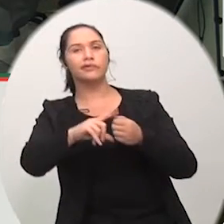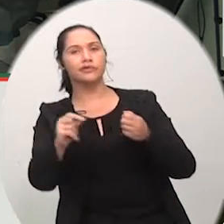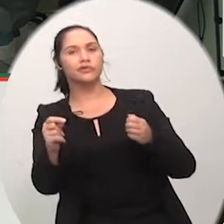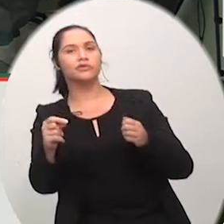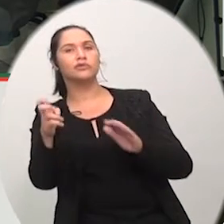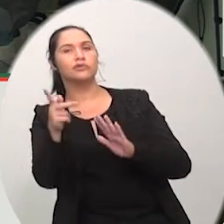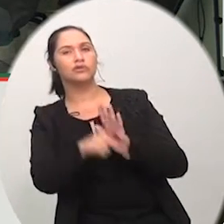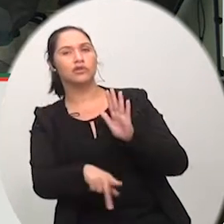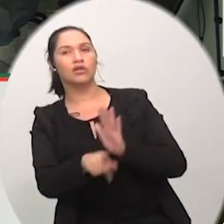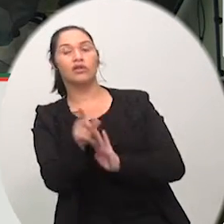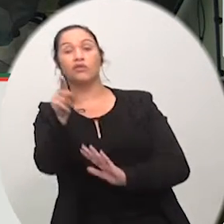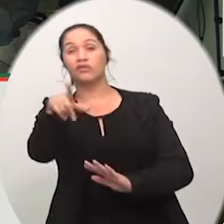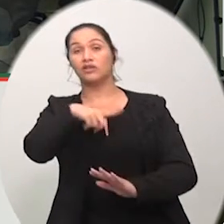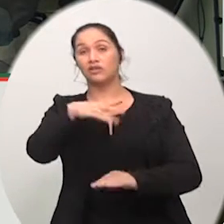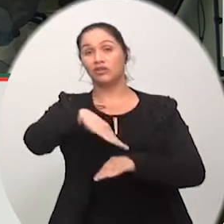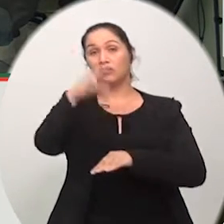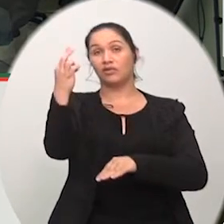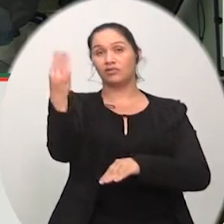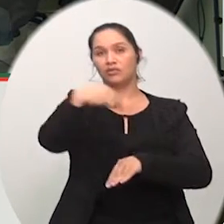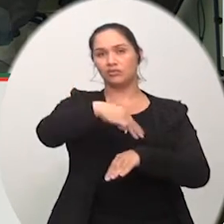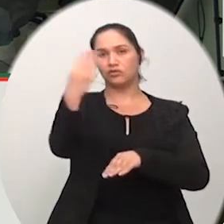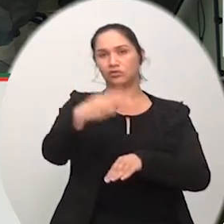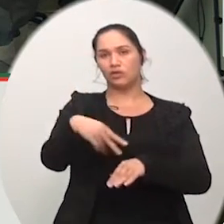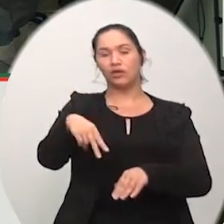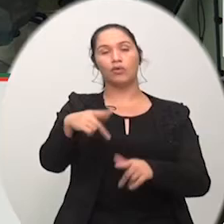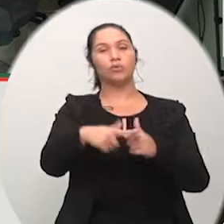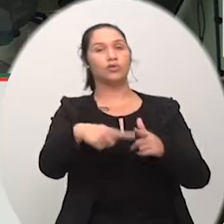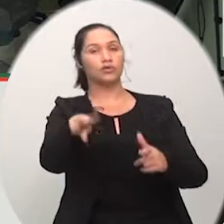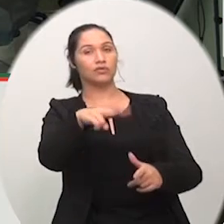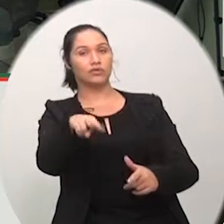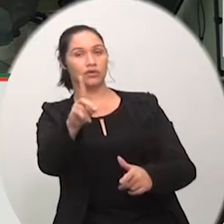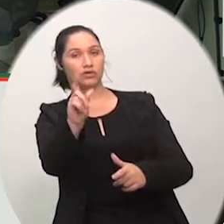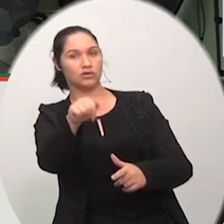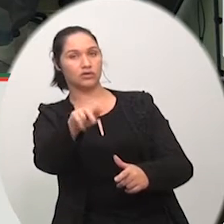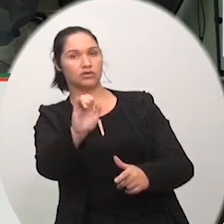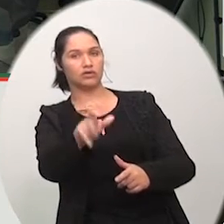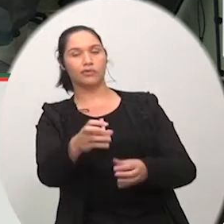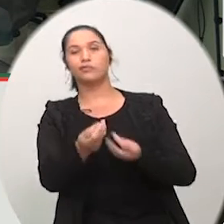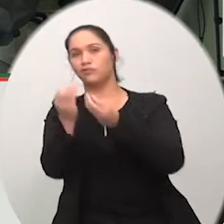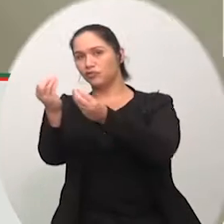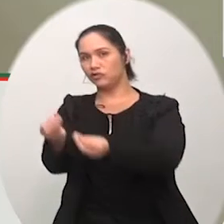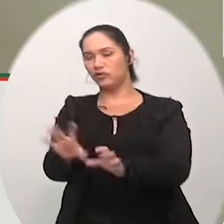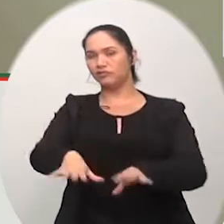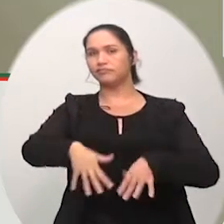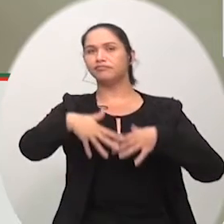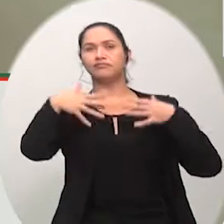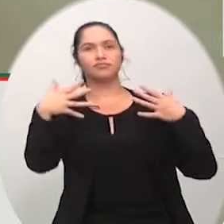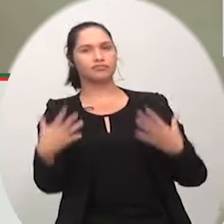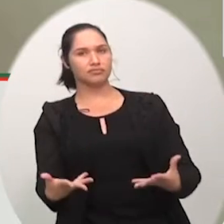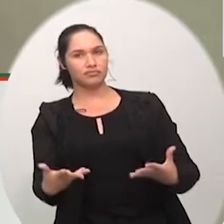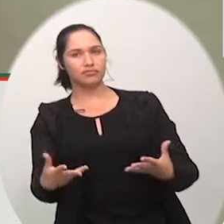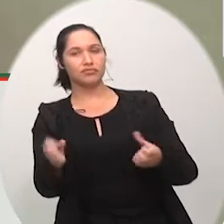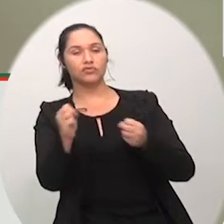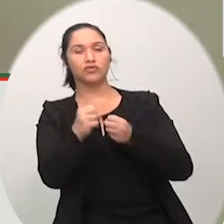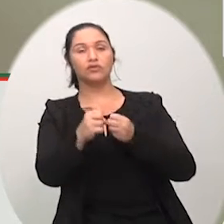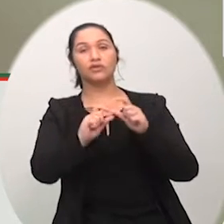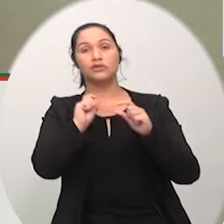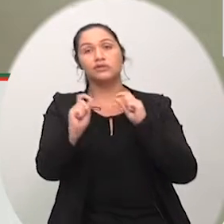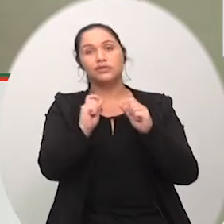daniel cipriano obrigado vereador fazendo com que inclusive colocando em risco